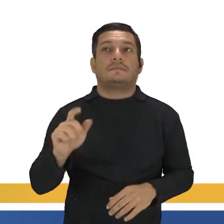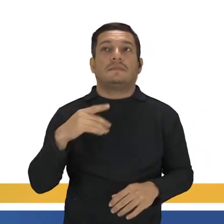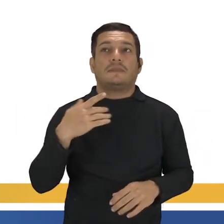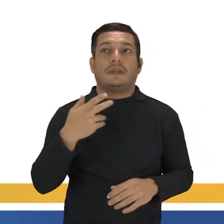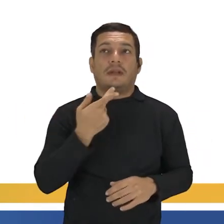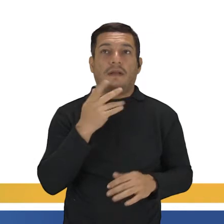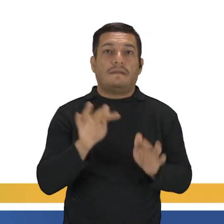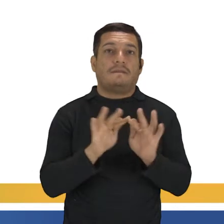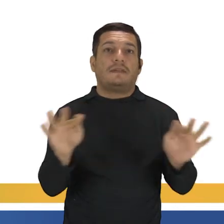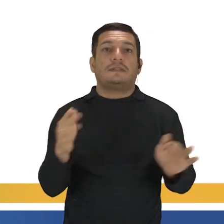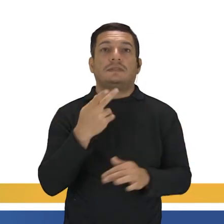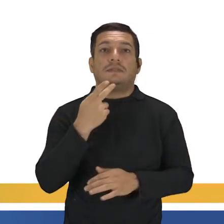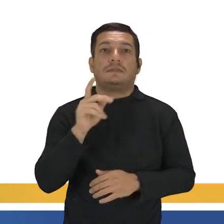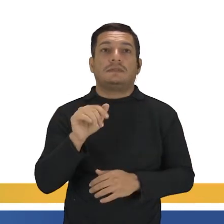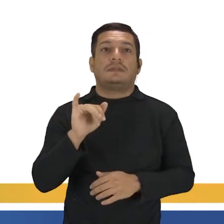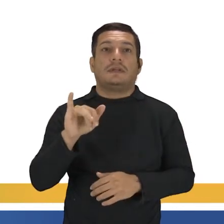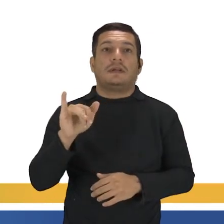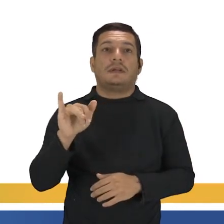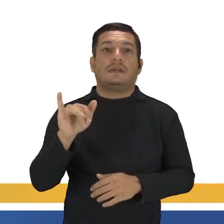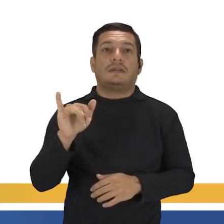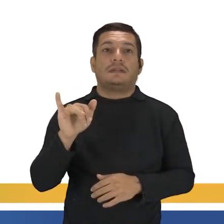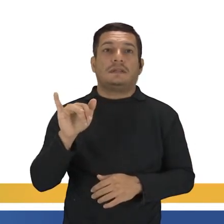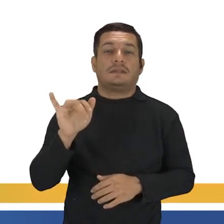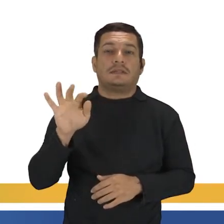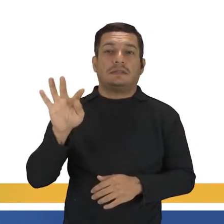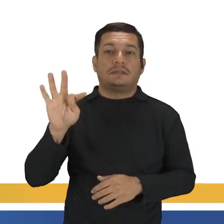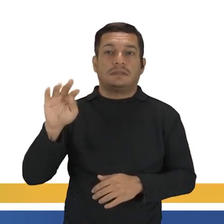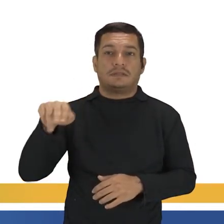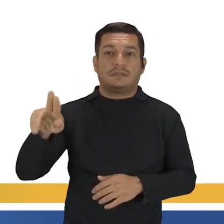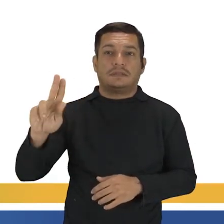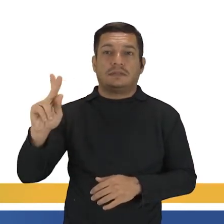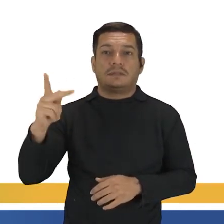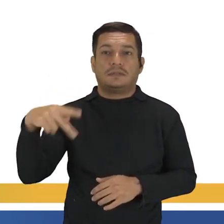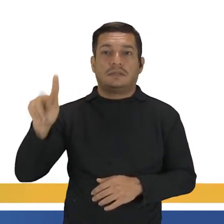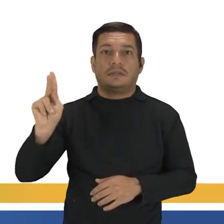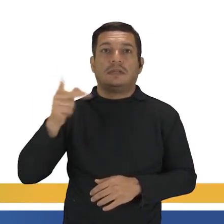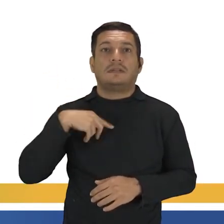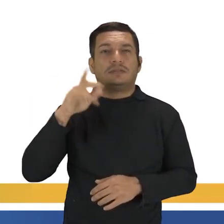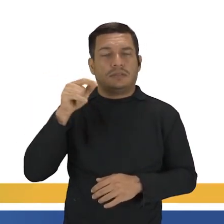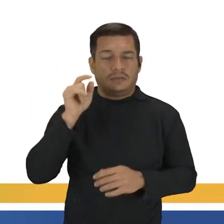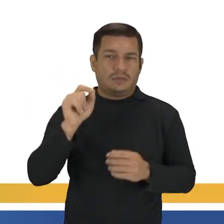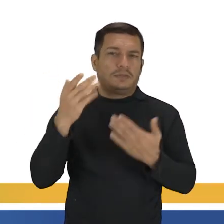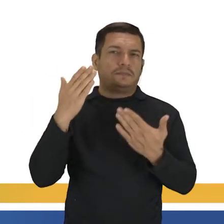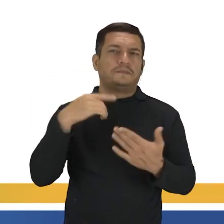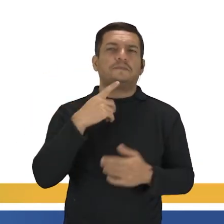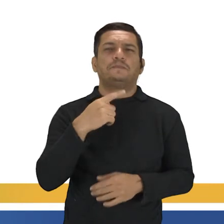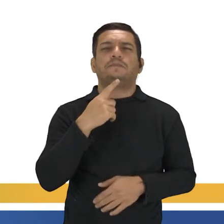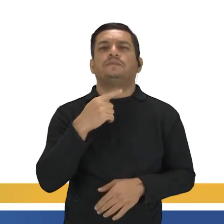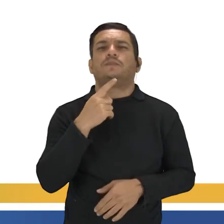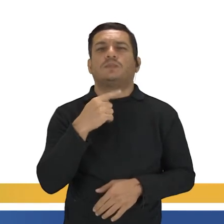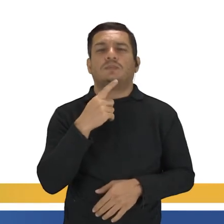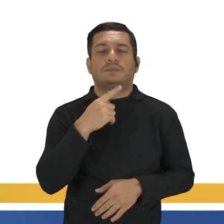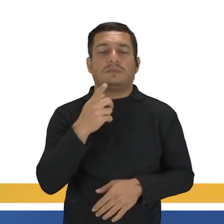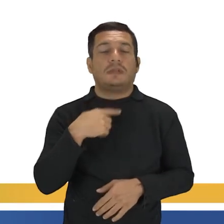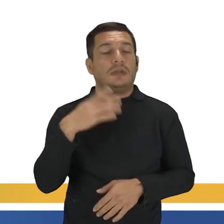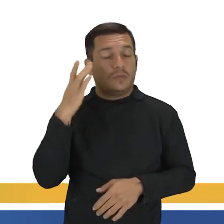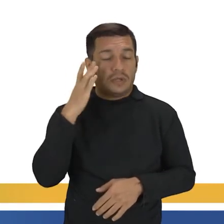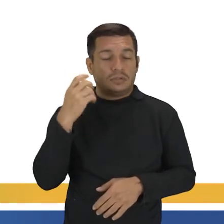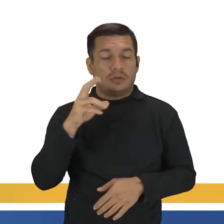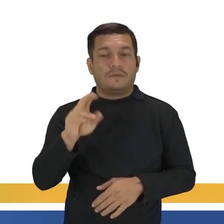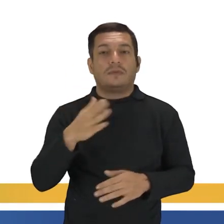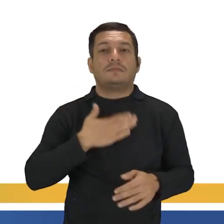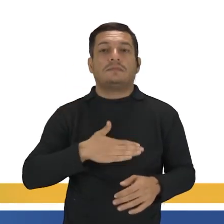frase começar com I think, isso aí já te dá uma ideia de incerteza. Eu acho que eu vou descansar um pouquinho.